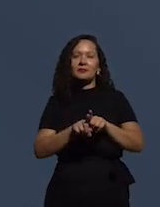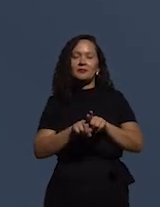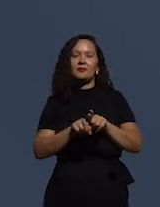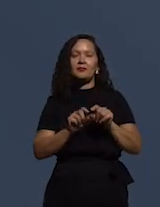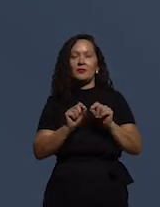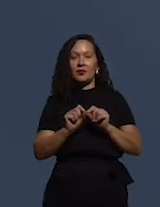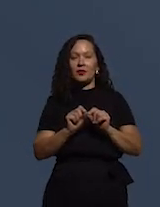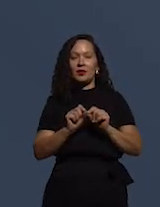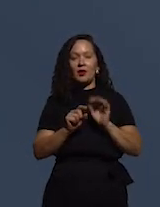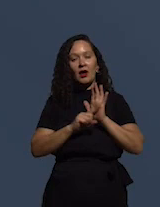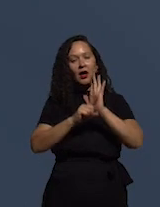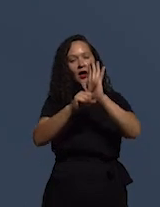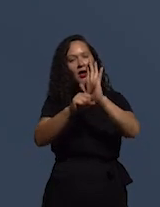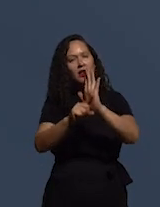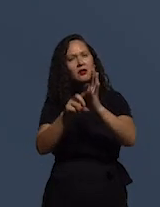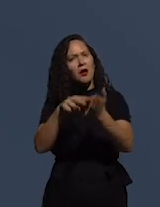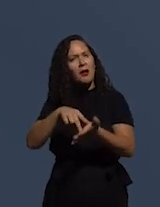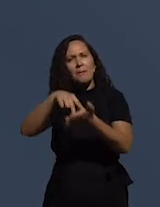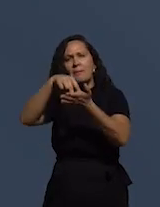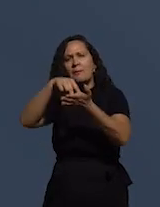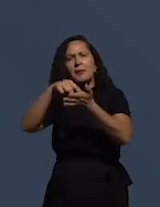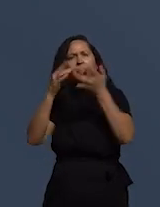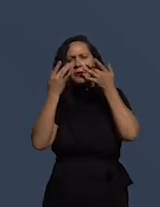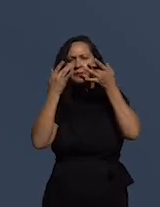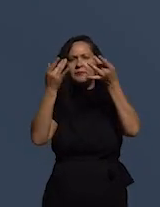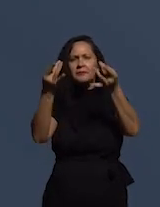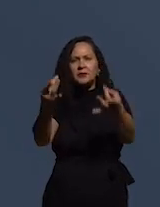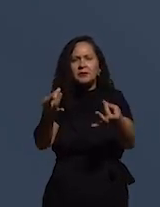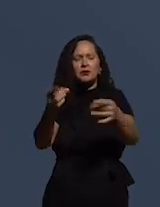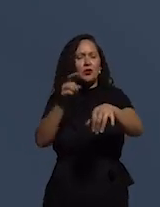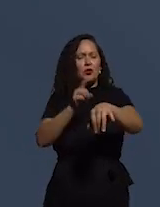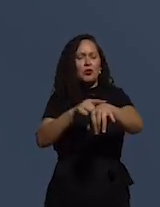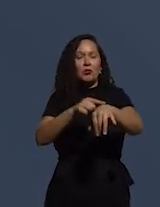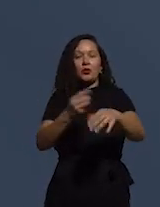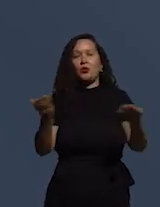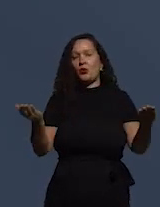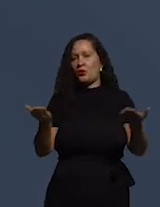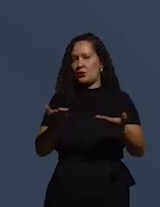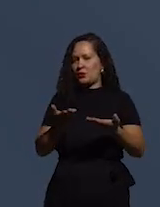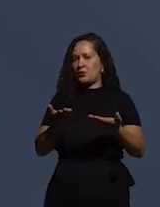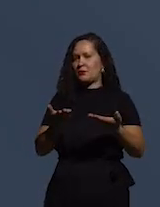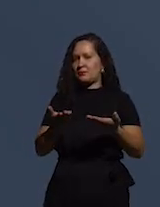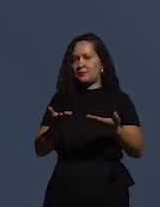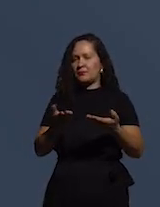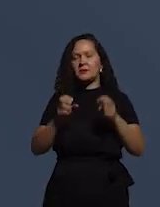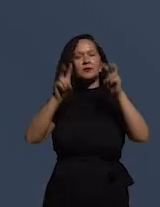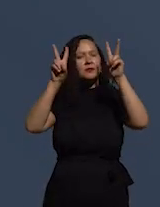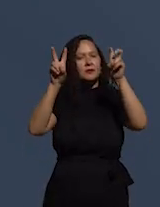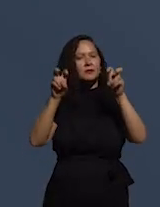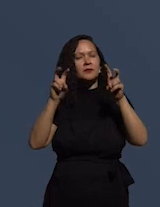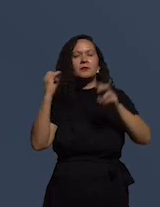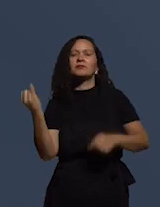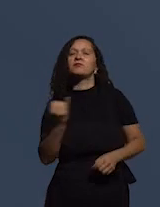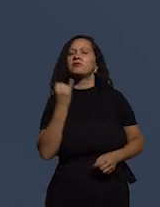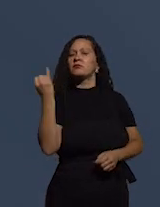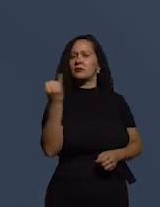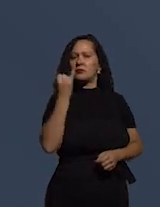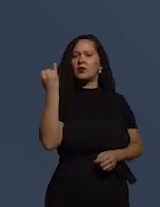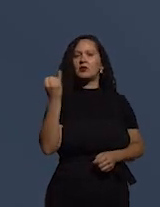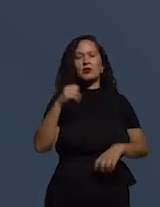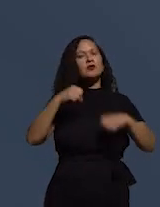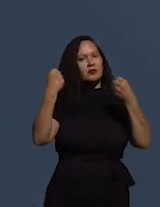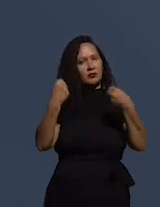colocando de pé, no momento atual, um tema tão relevante que